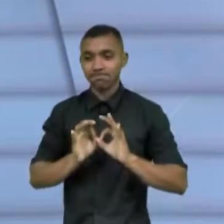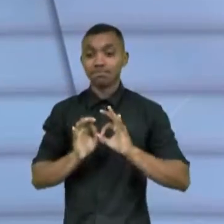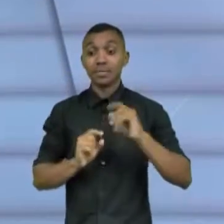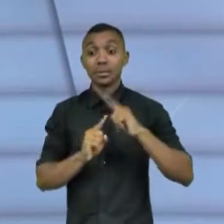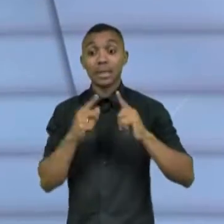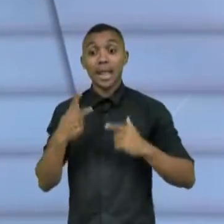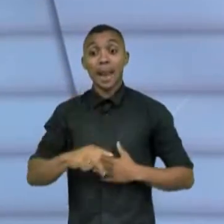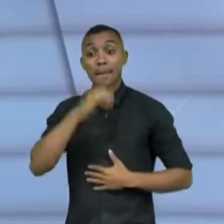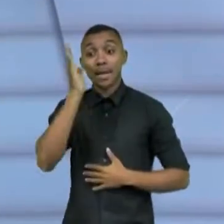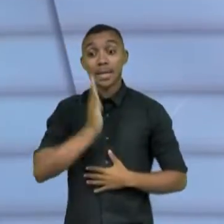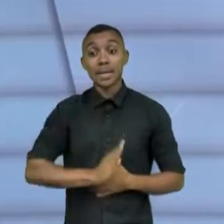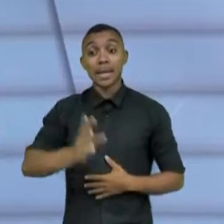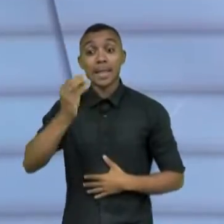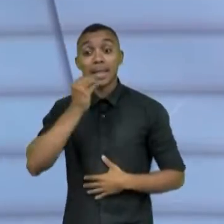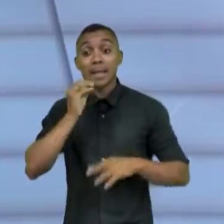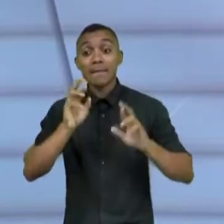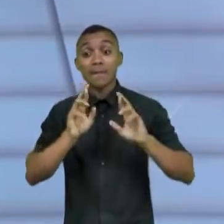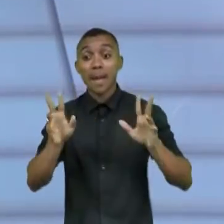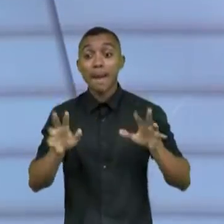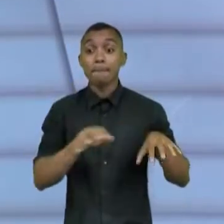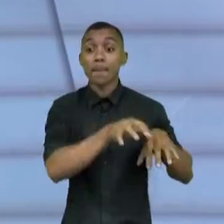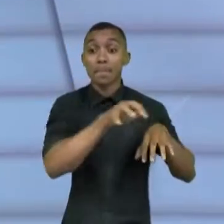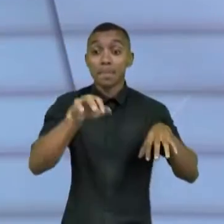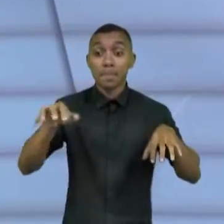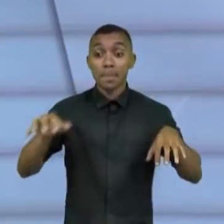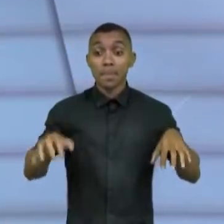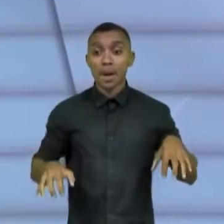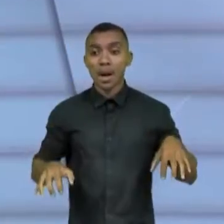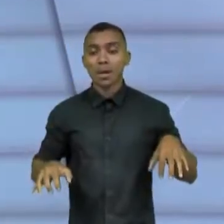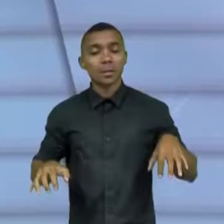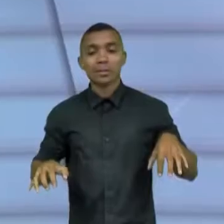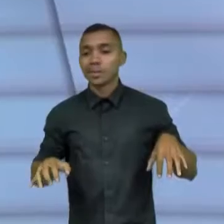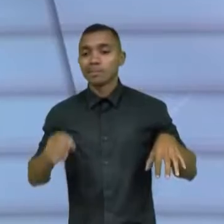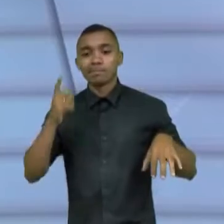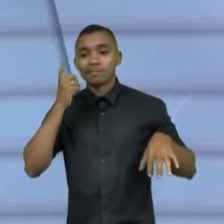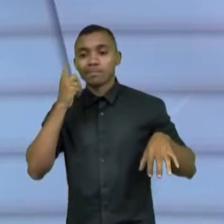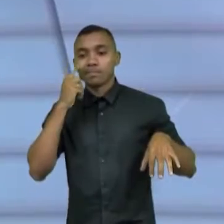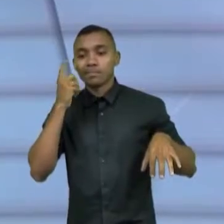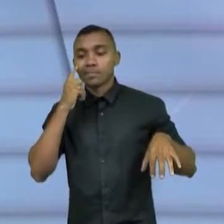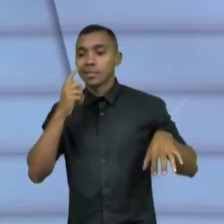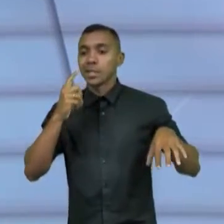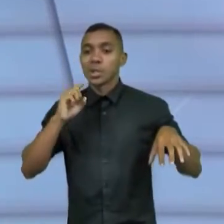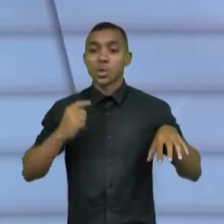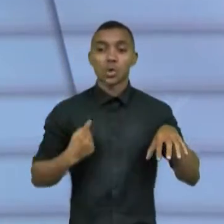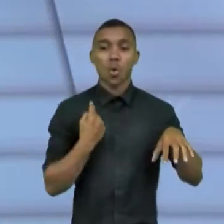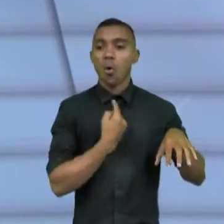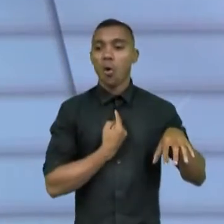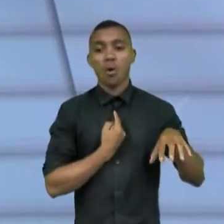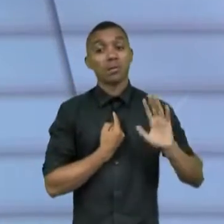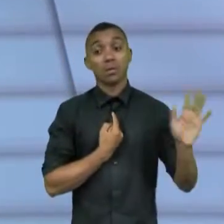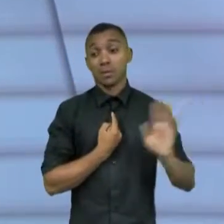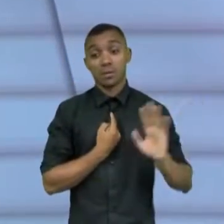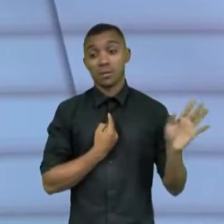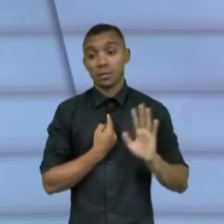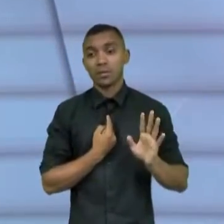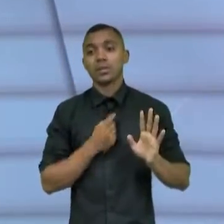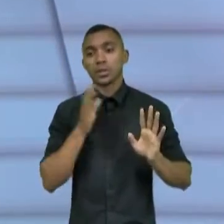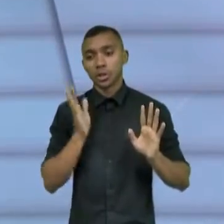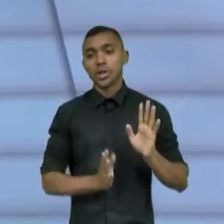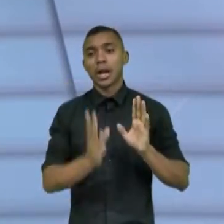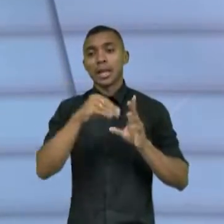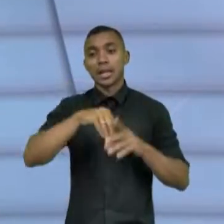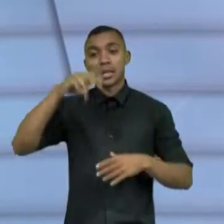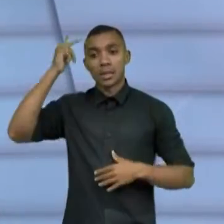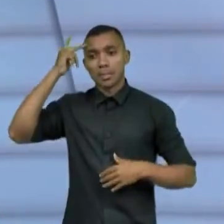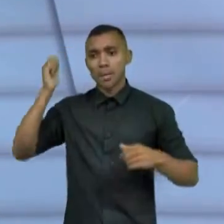necessário atuar em diferentes localidades, eles entenderam que não daria para eles fazerem isso sozinhos. Eles têm uma operação muito centrada em São Paulo.